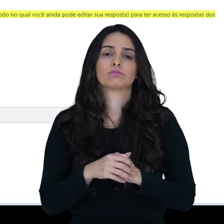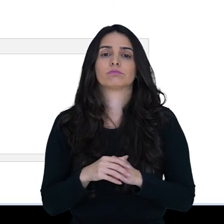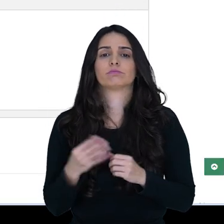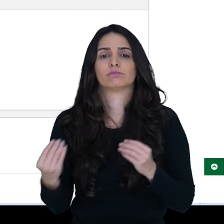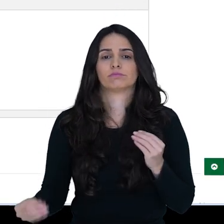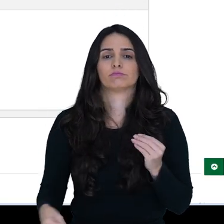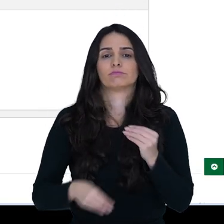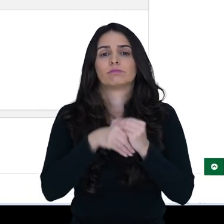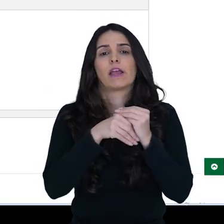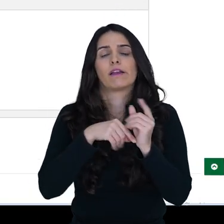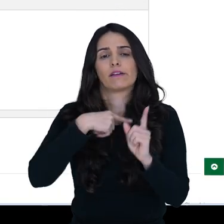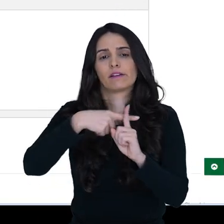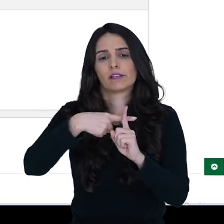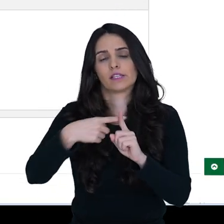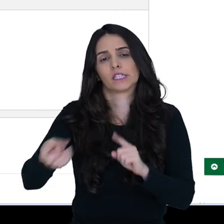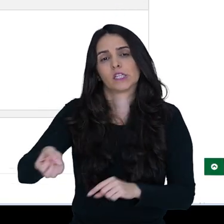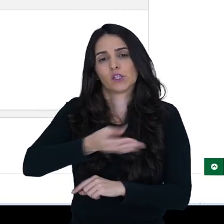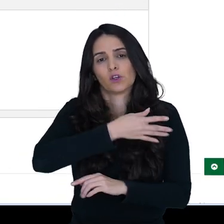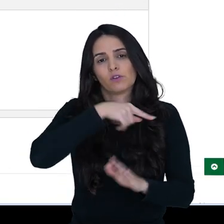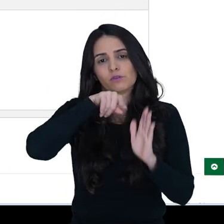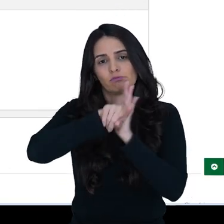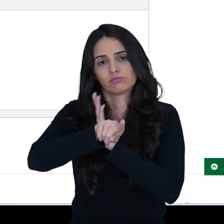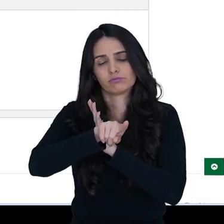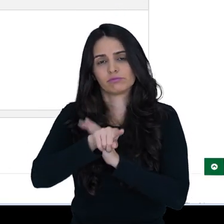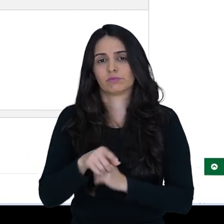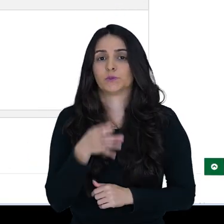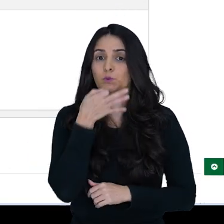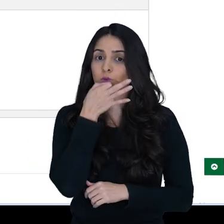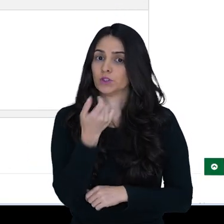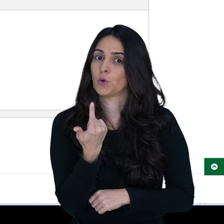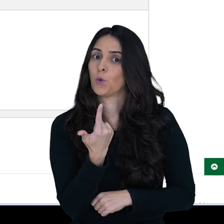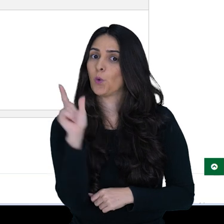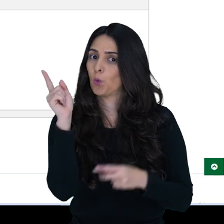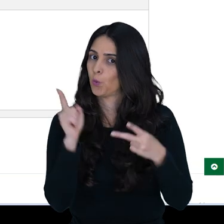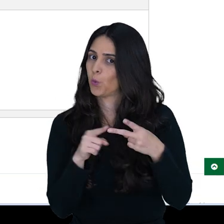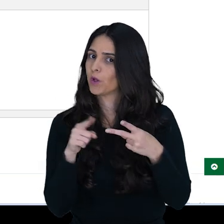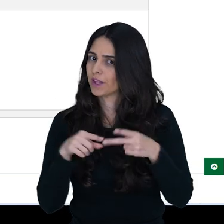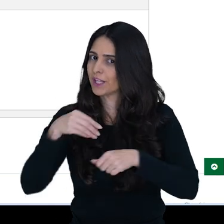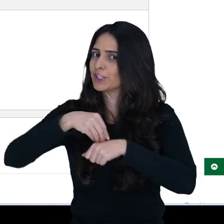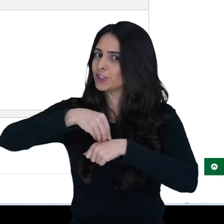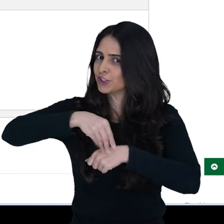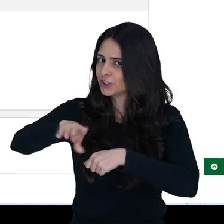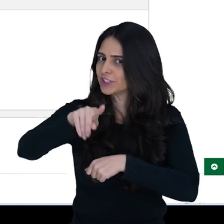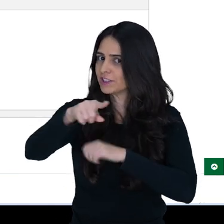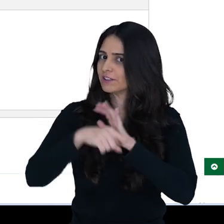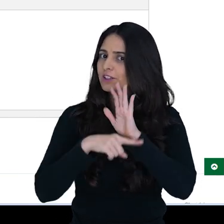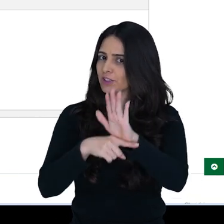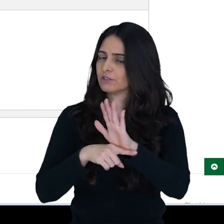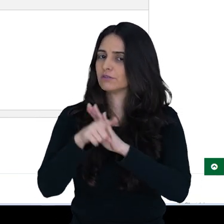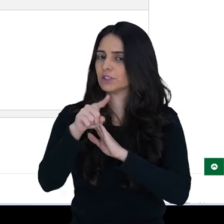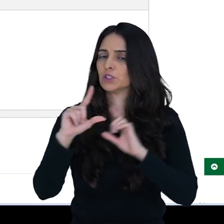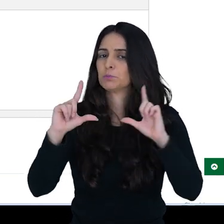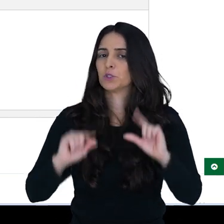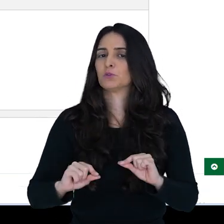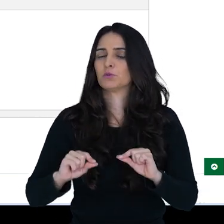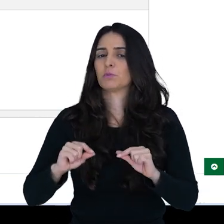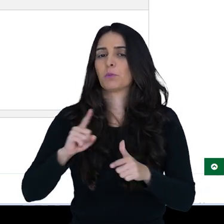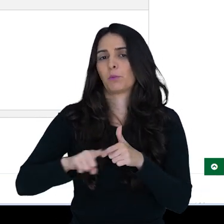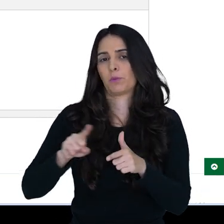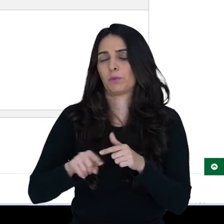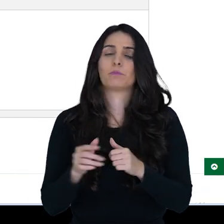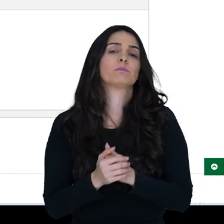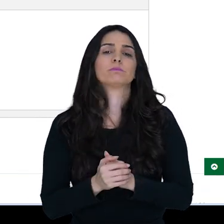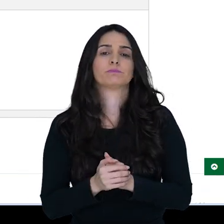acrescentar uma nova questão. Aí, aqui vem outra sugestão que também pode te ajudar a minimizar a